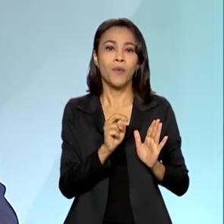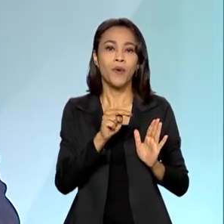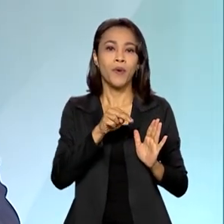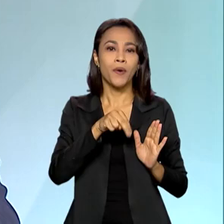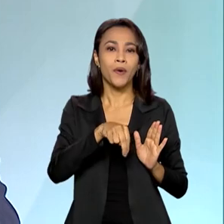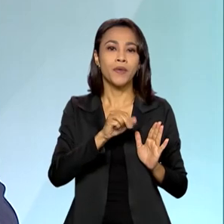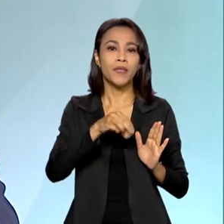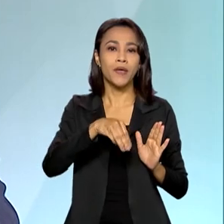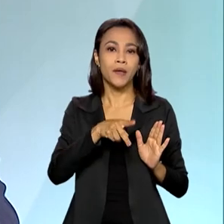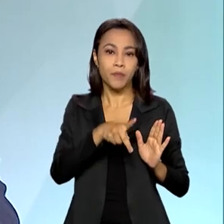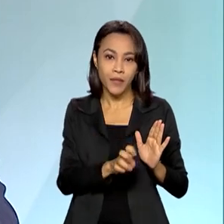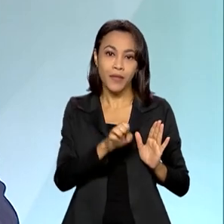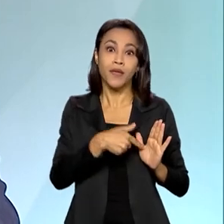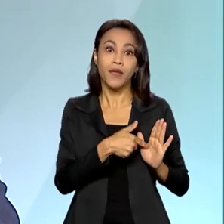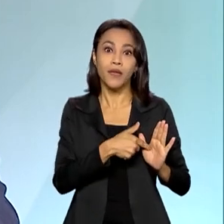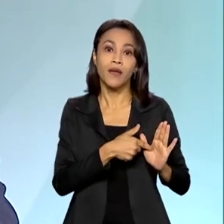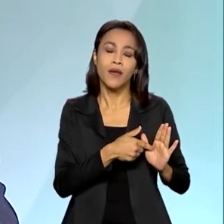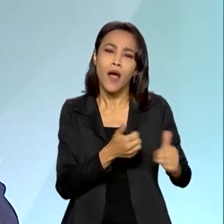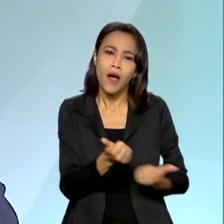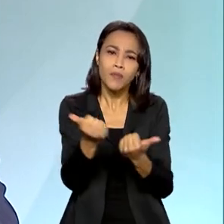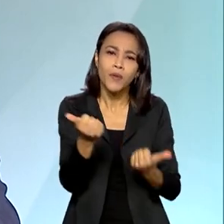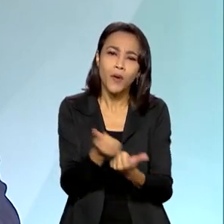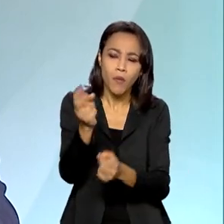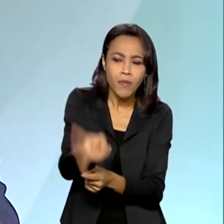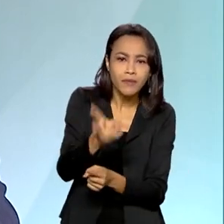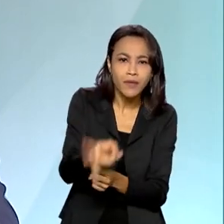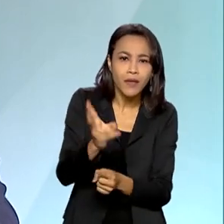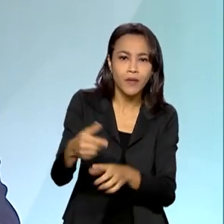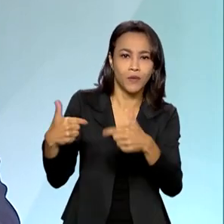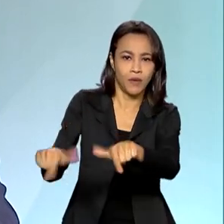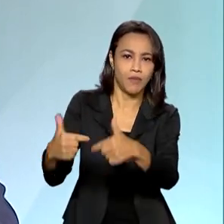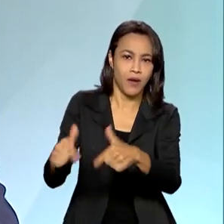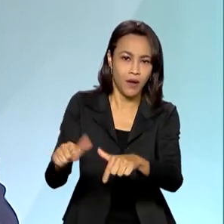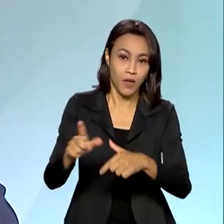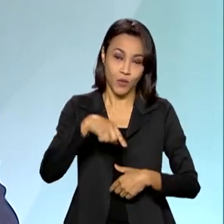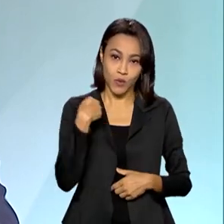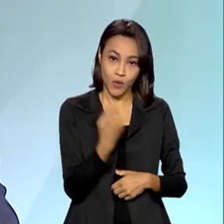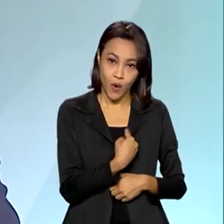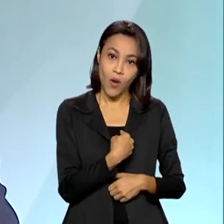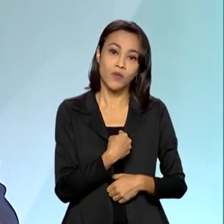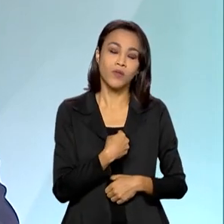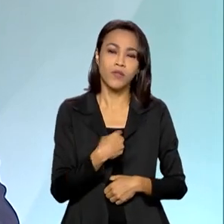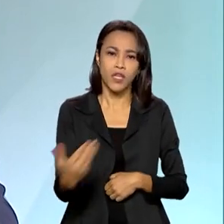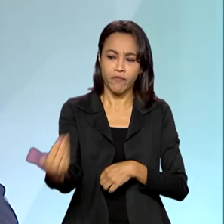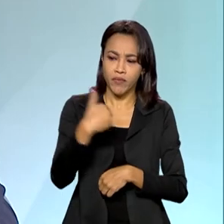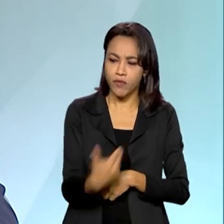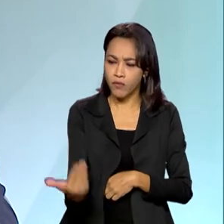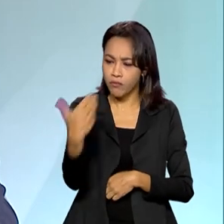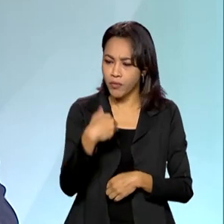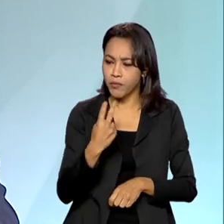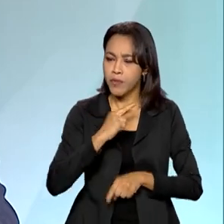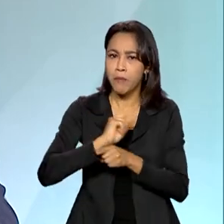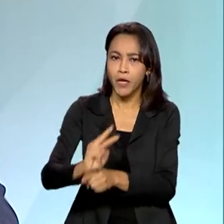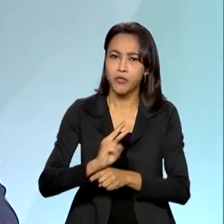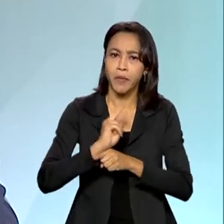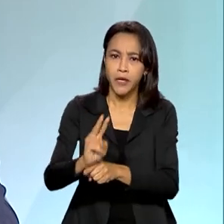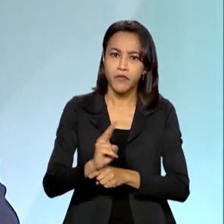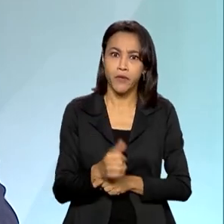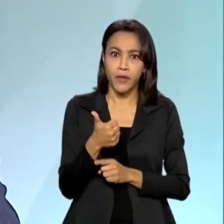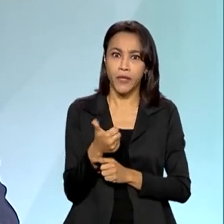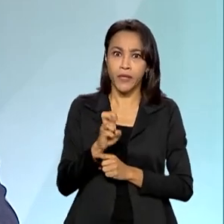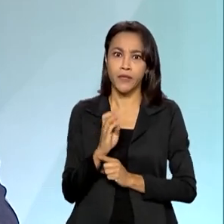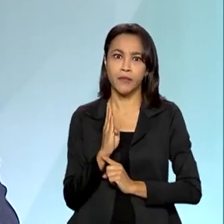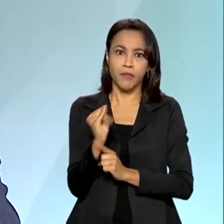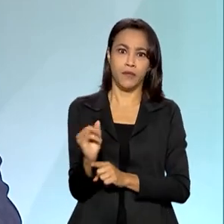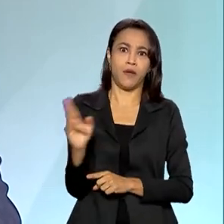a manutenção do emprego. A gente costuma dizer que os nossos empréstimos no âmbito do Pronamp, que somaram mais de 15 bilhões de reais,